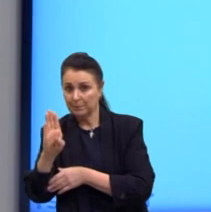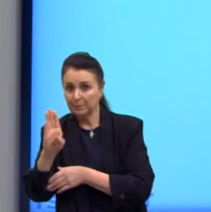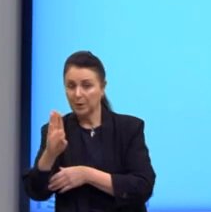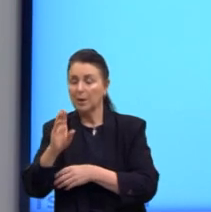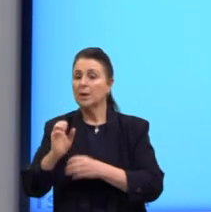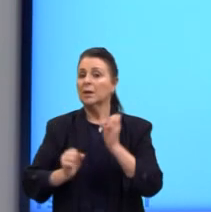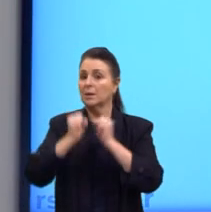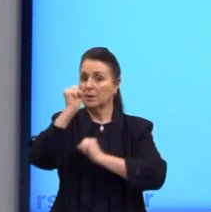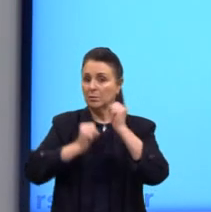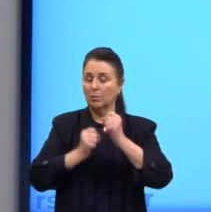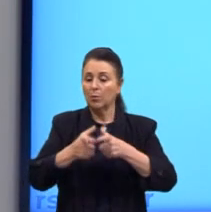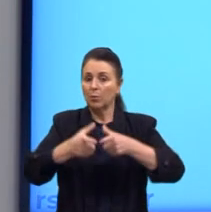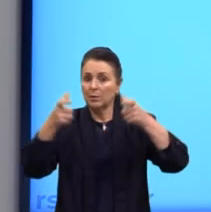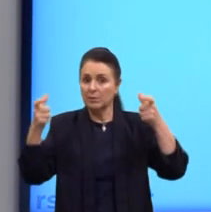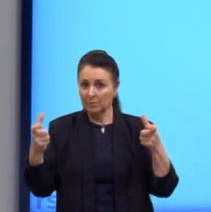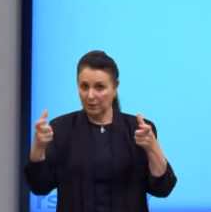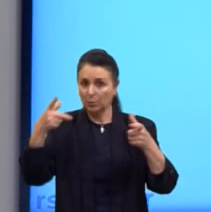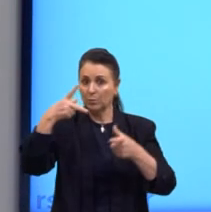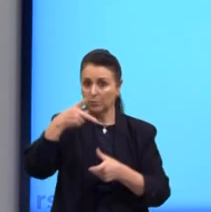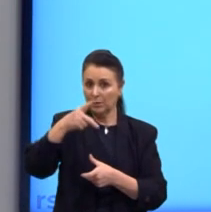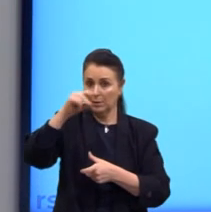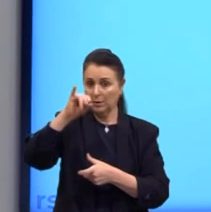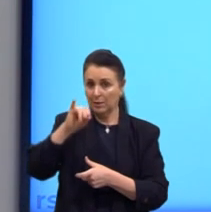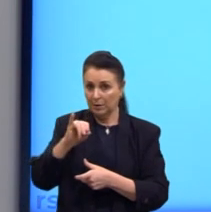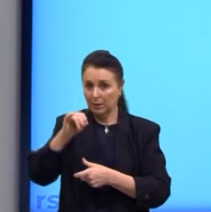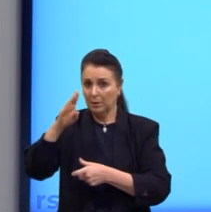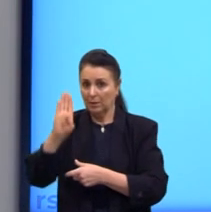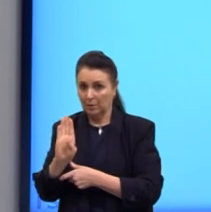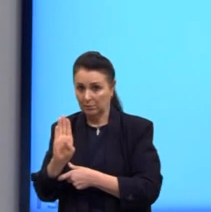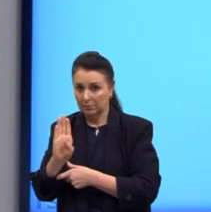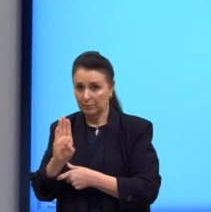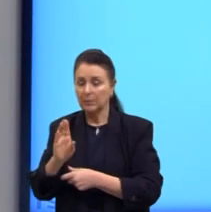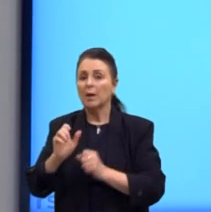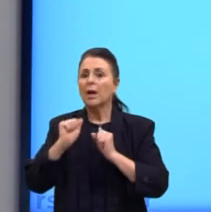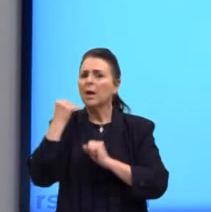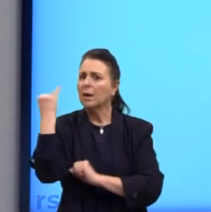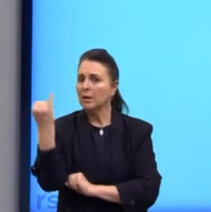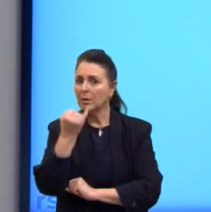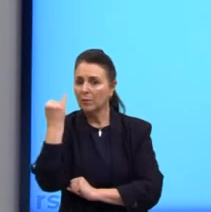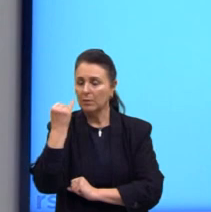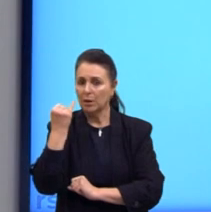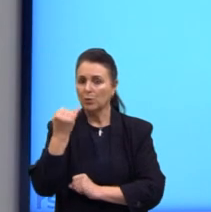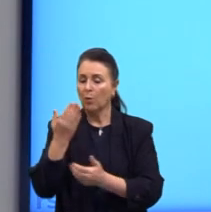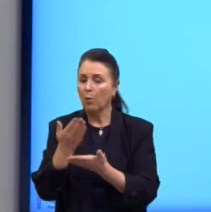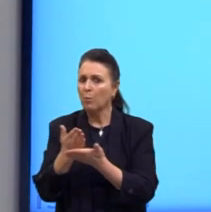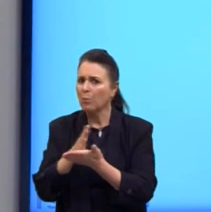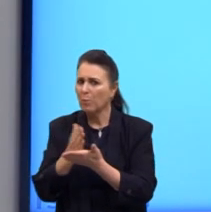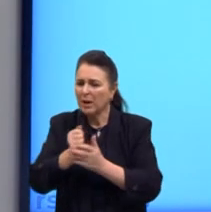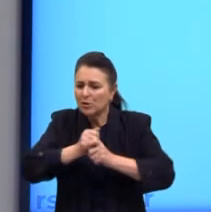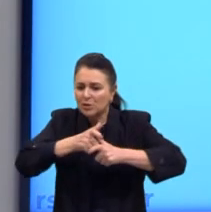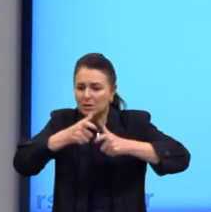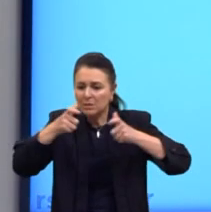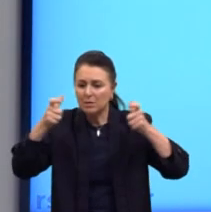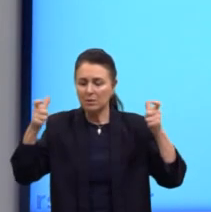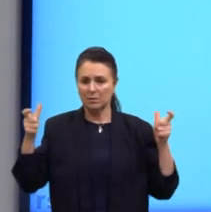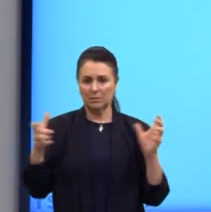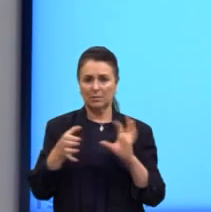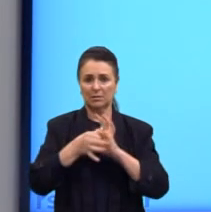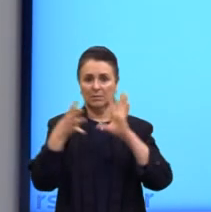O crescimento do produto nacional bruto pode ser muito importante como um meio de expandir as liberdades,